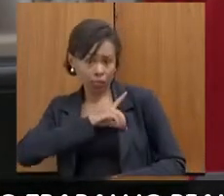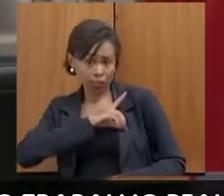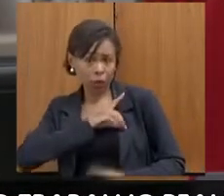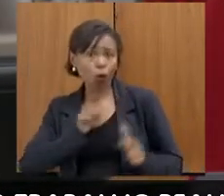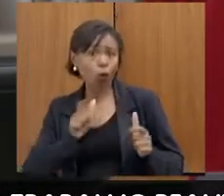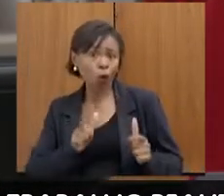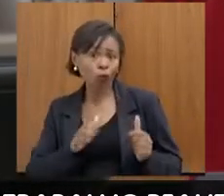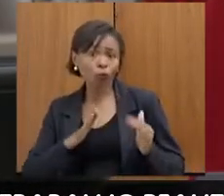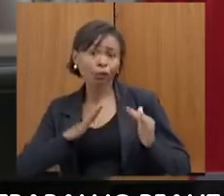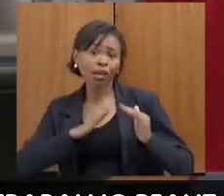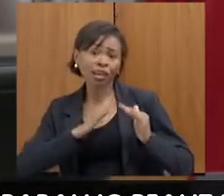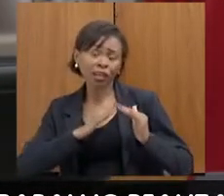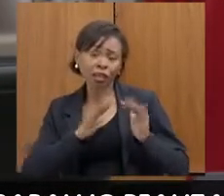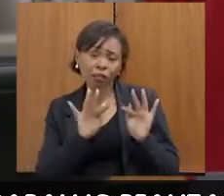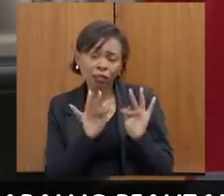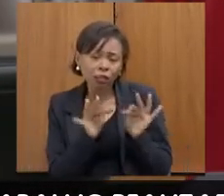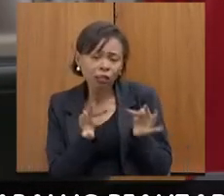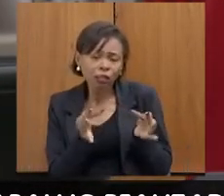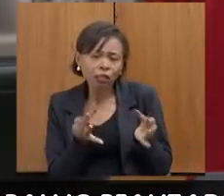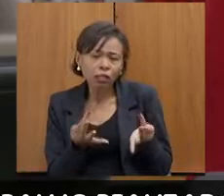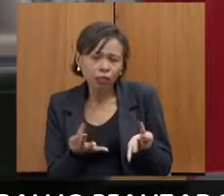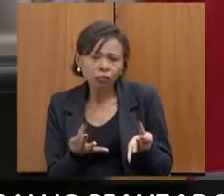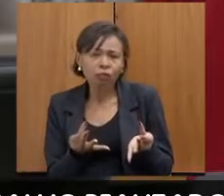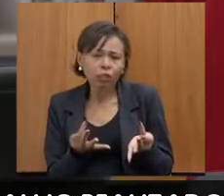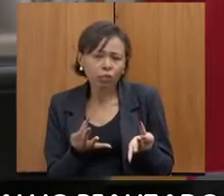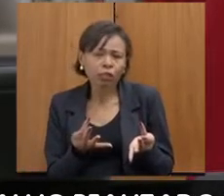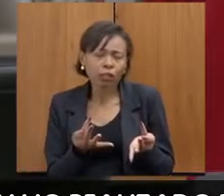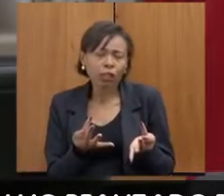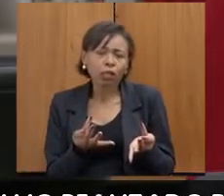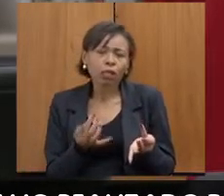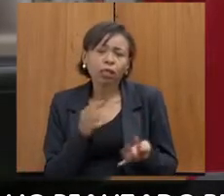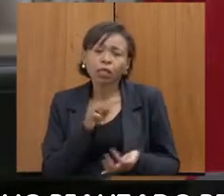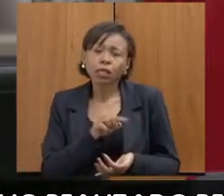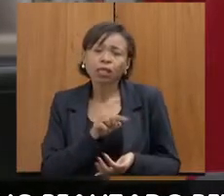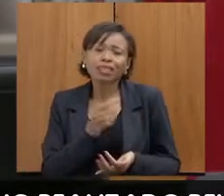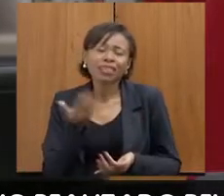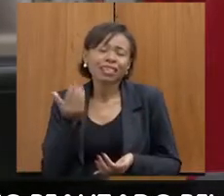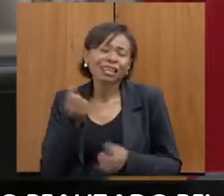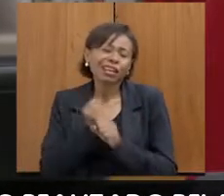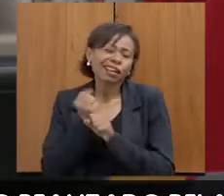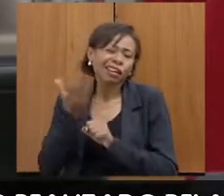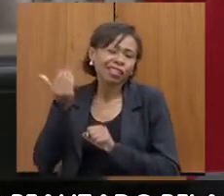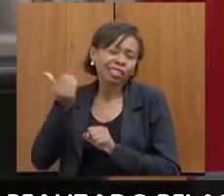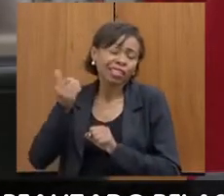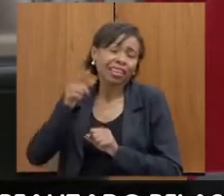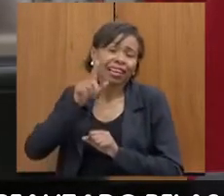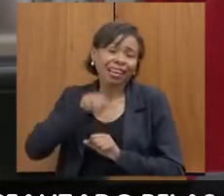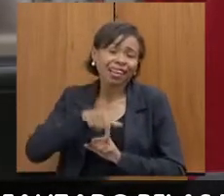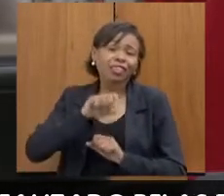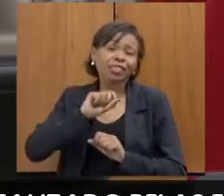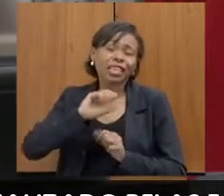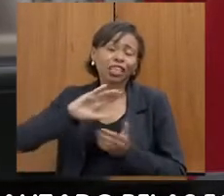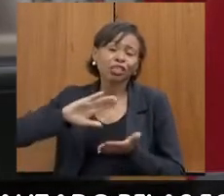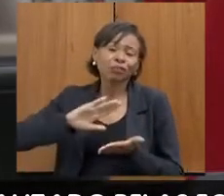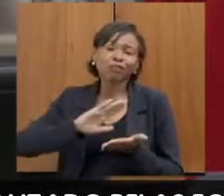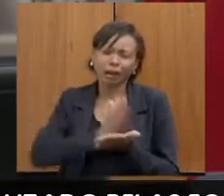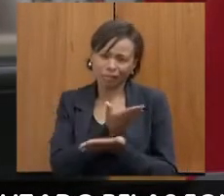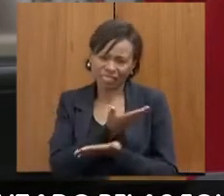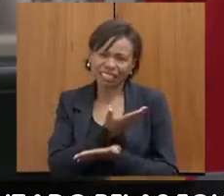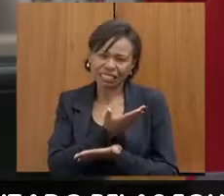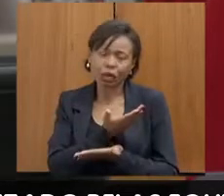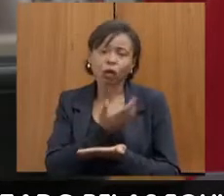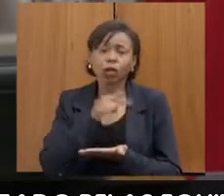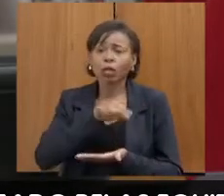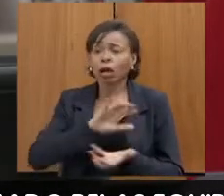muito simples que foi objeto de desapropriação há muitos anos atrás e nunca houve uma reforma. Então, é